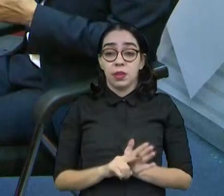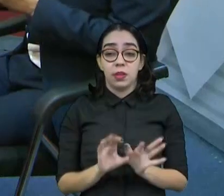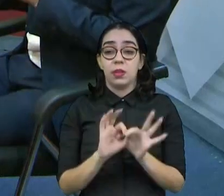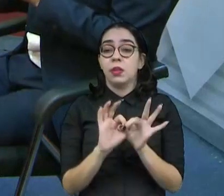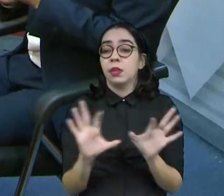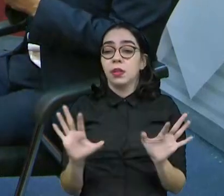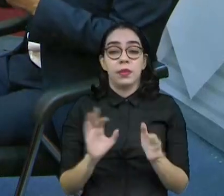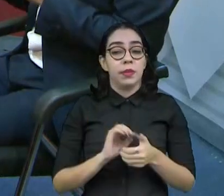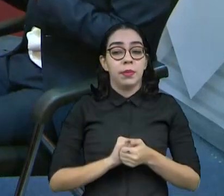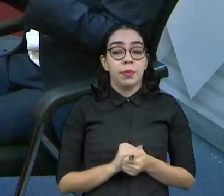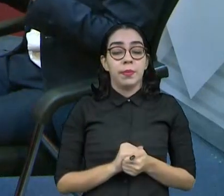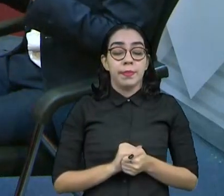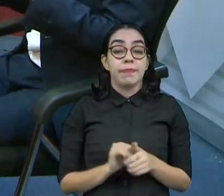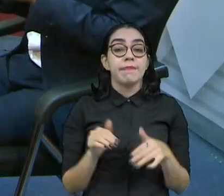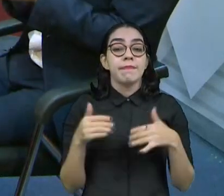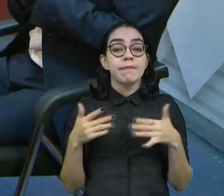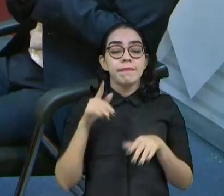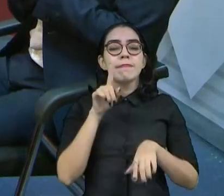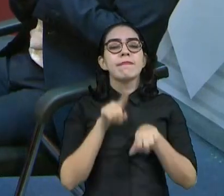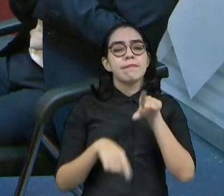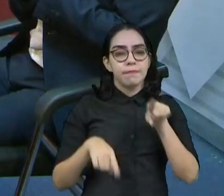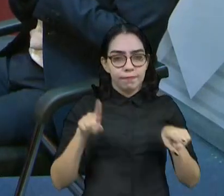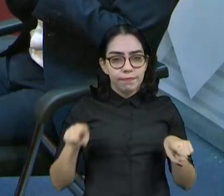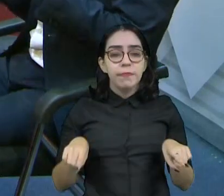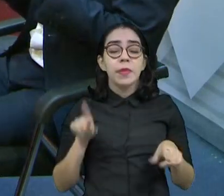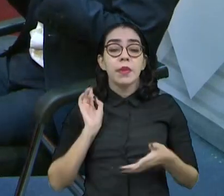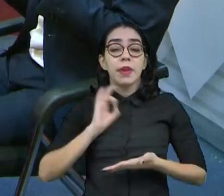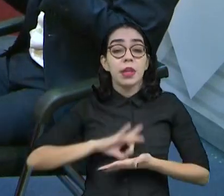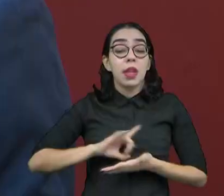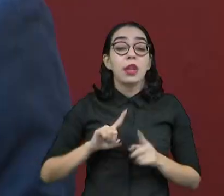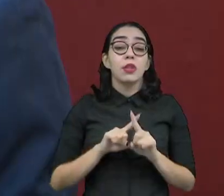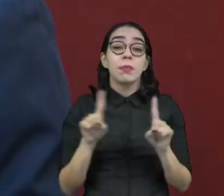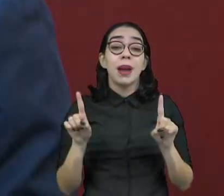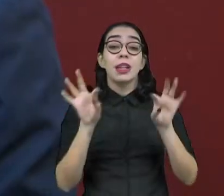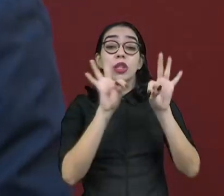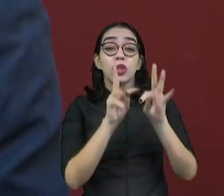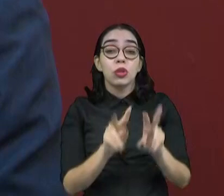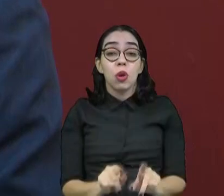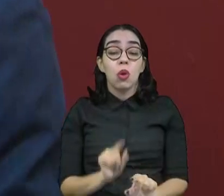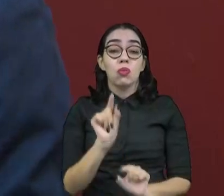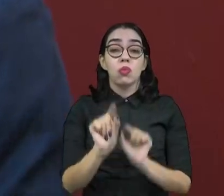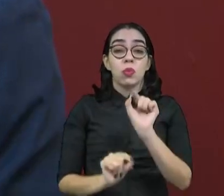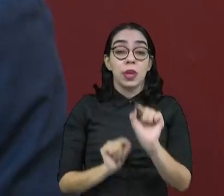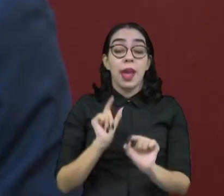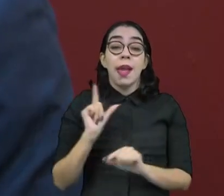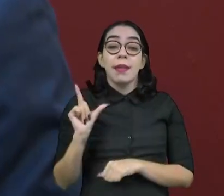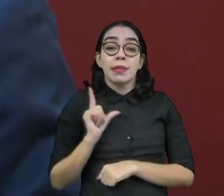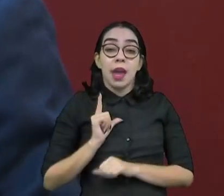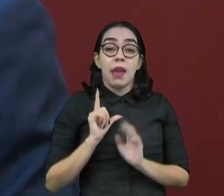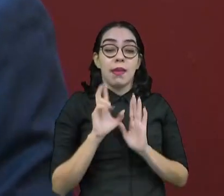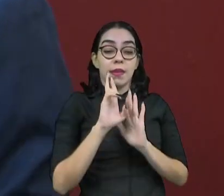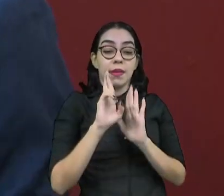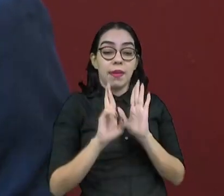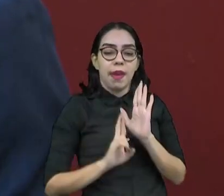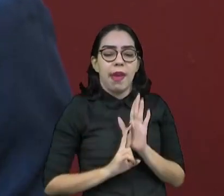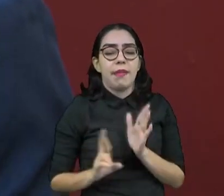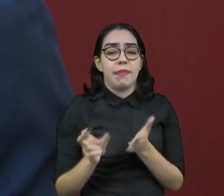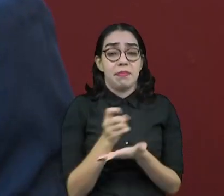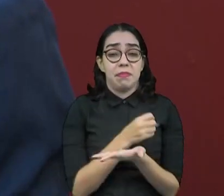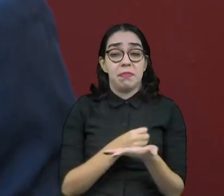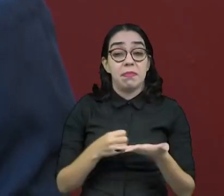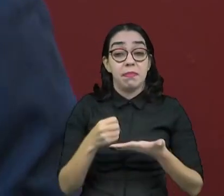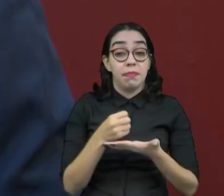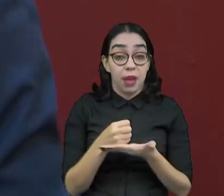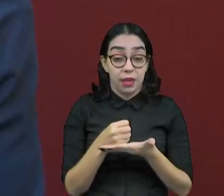algumas diferenças entre uns e outros. Mas, todos eles obedecem uma série de parâmetros que são básicos para todas as